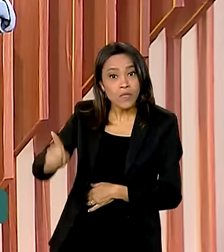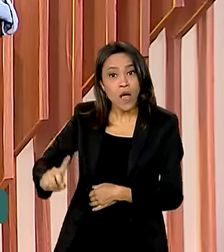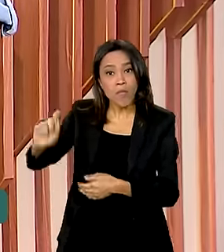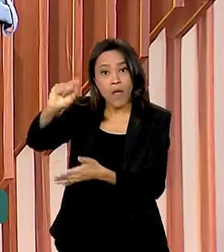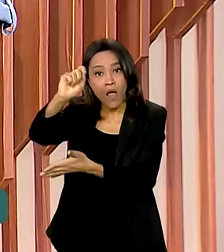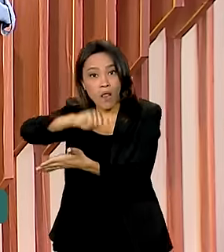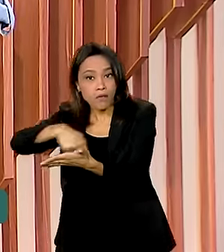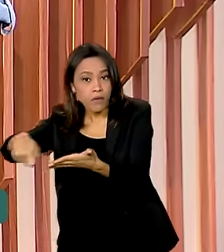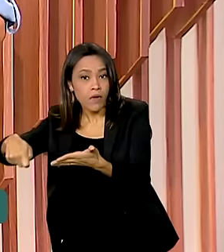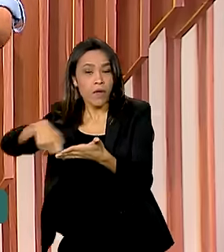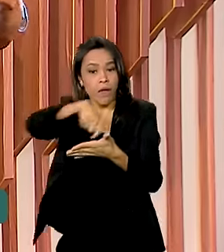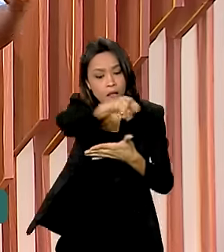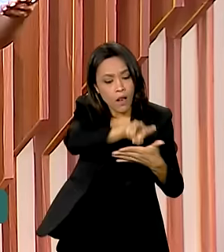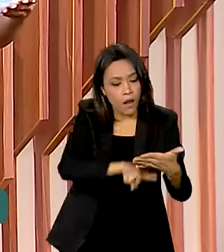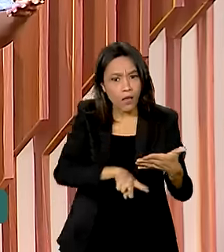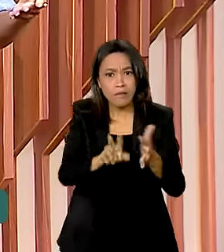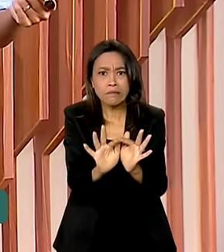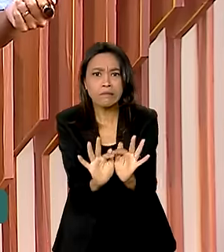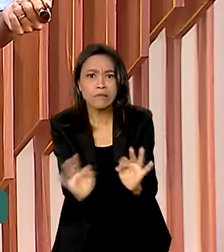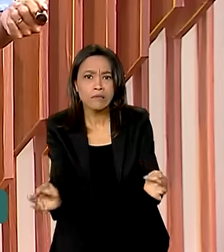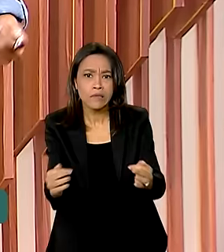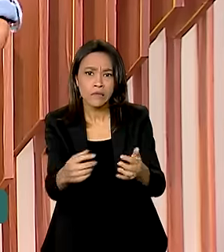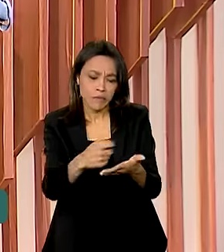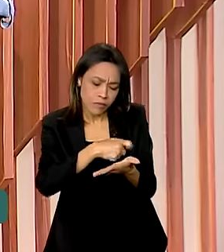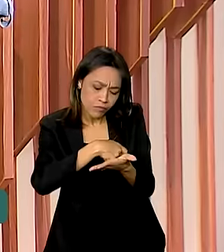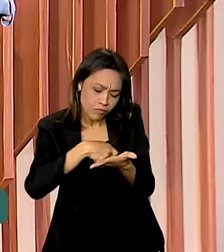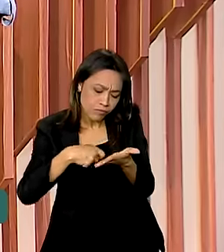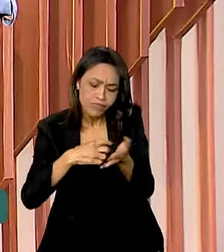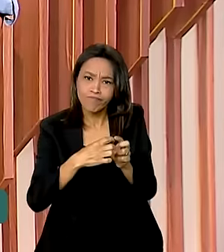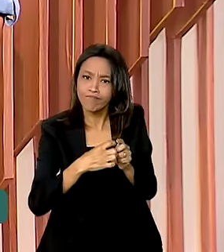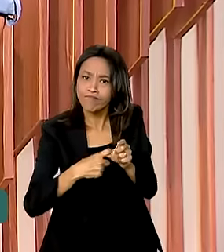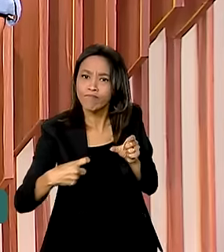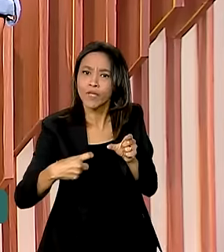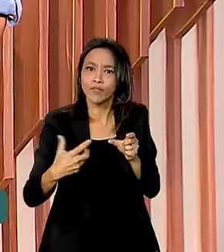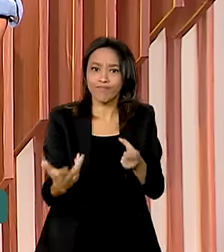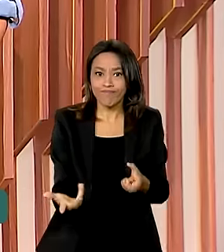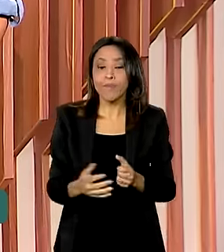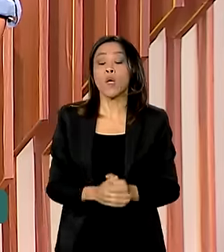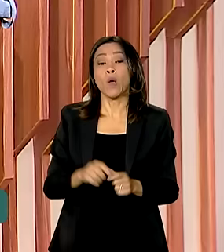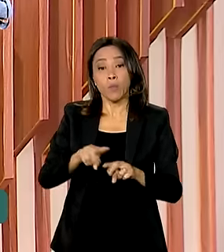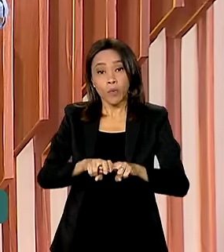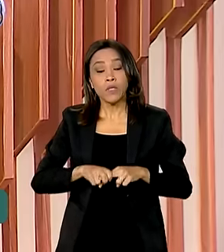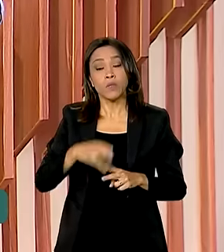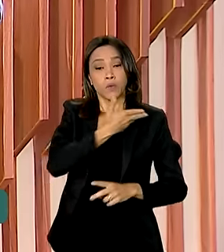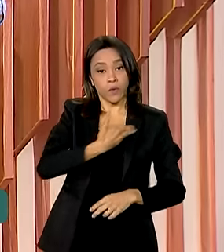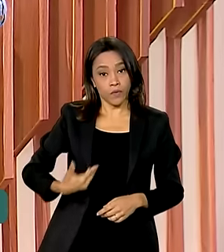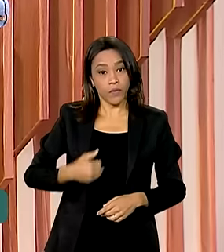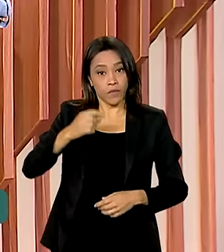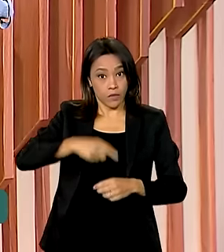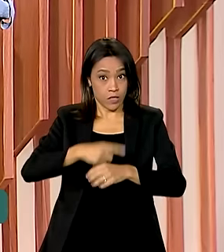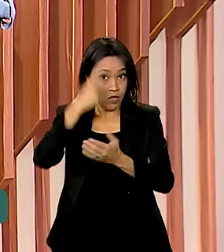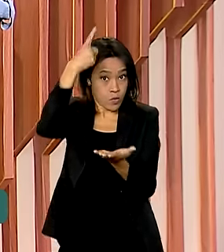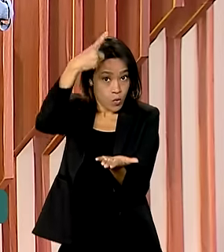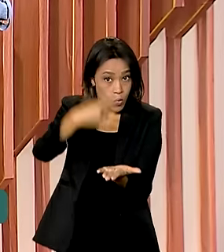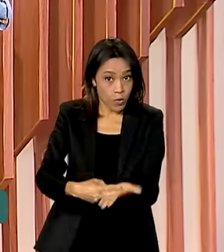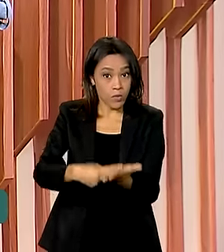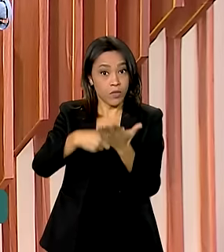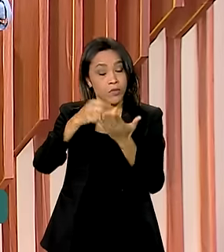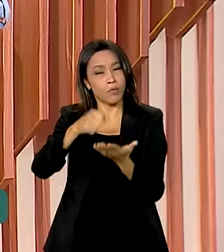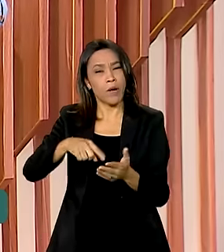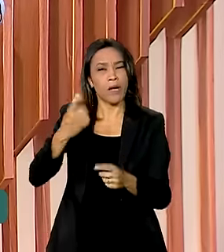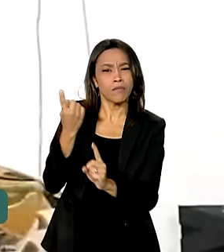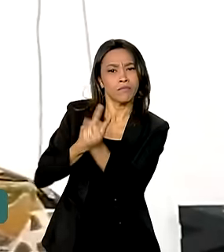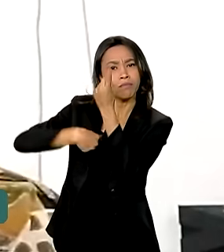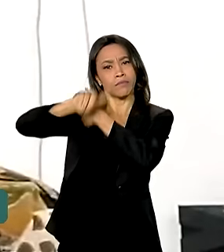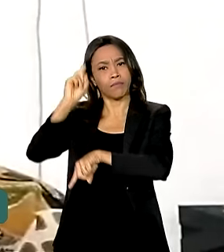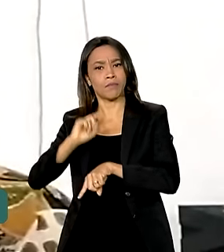simples. De olho em superar esse desafio, o governo federal lançou o Pacto Nacional pela Superação do Analfabetismo.